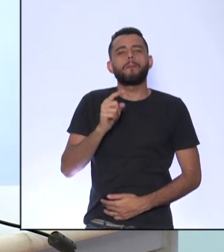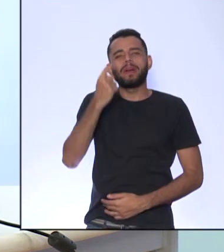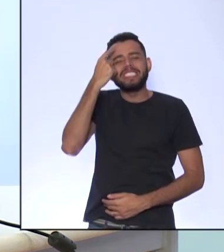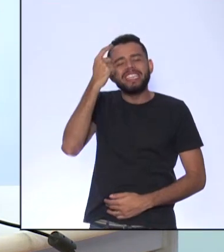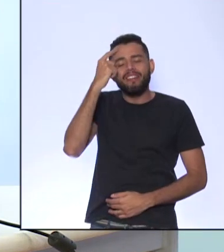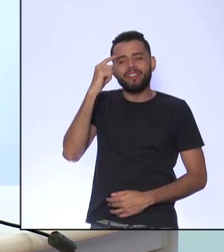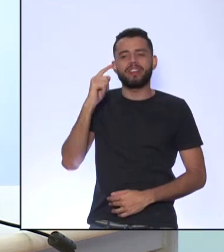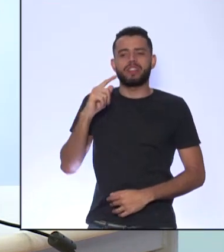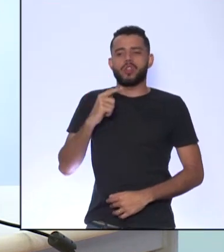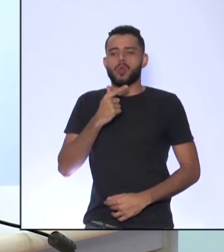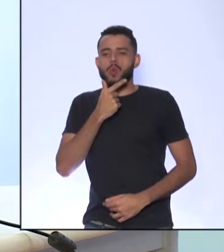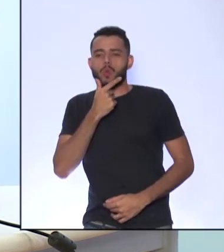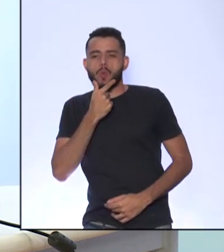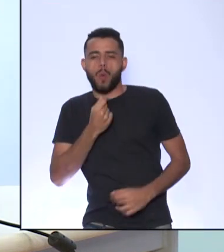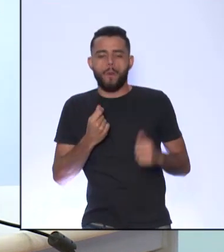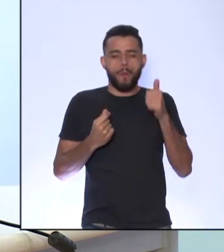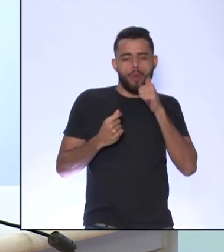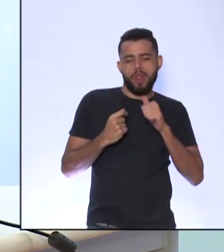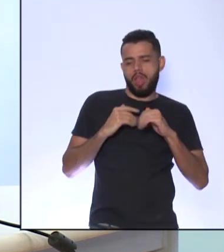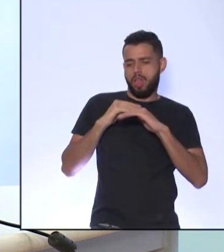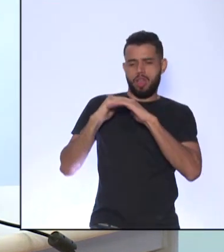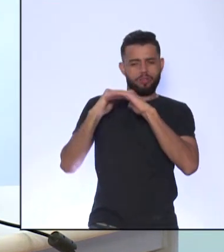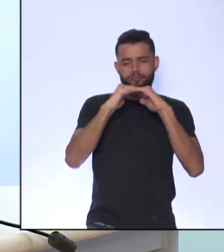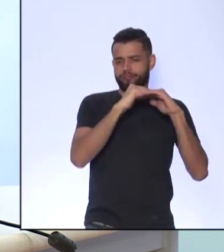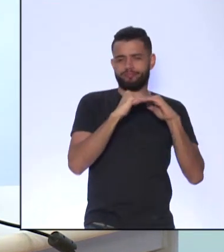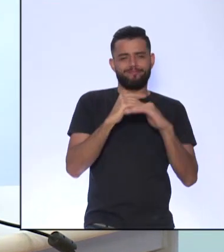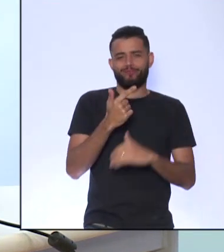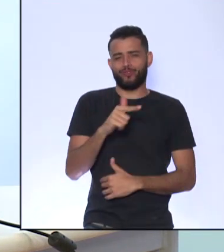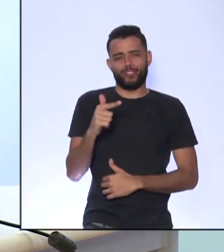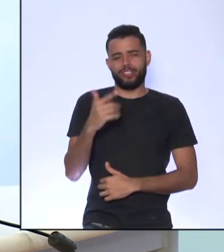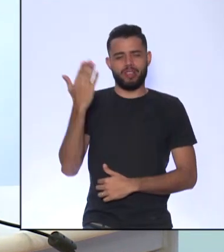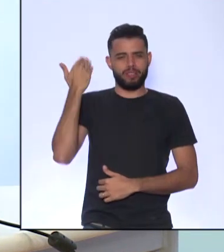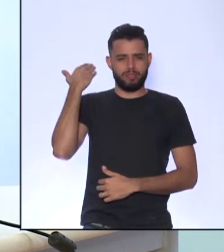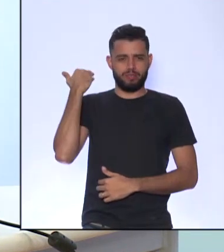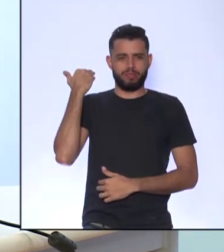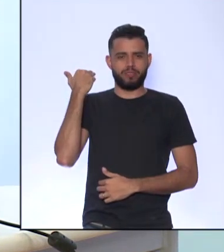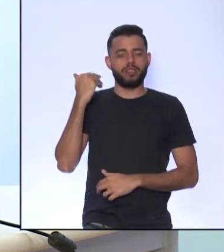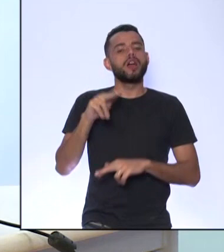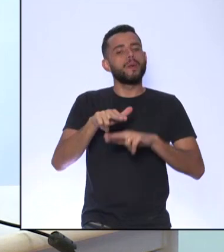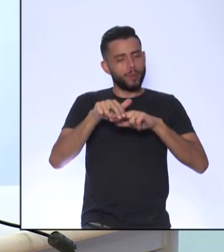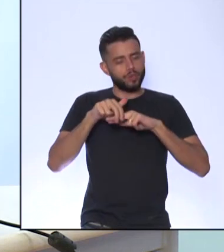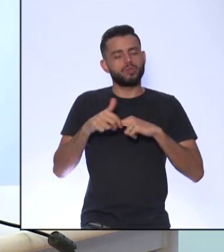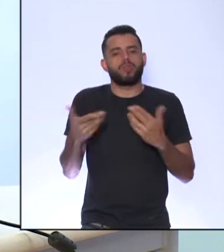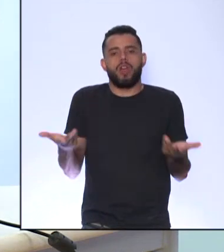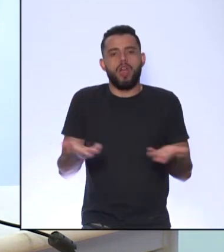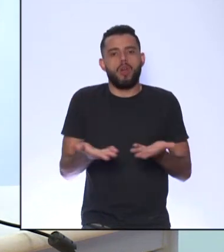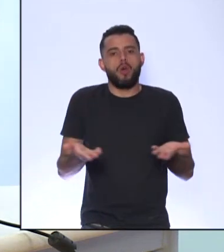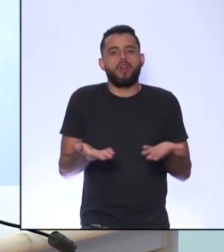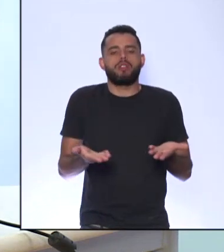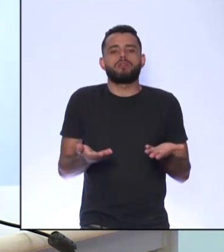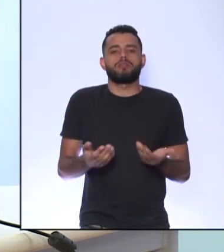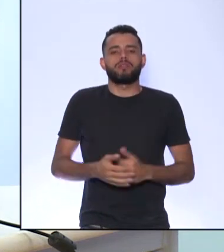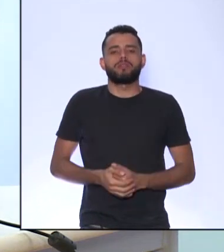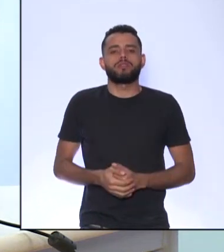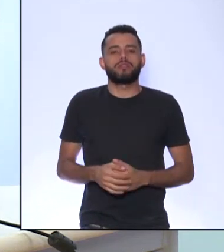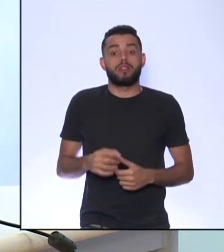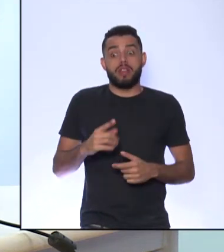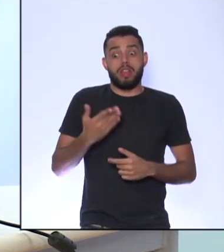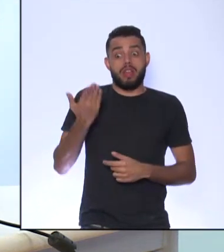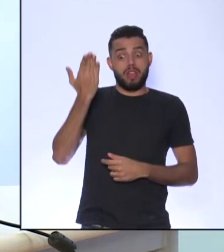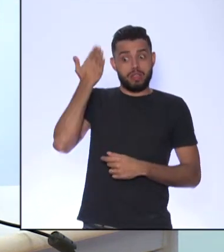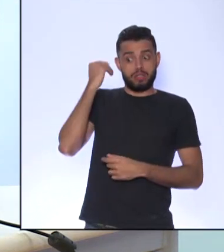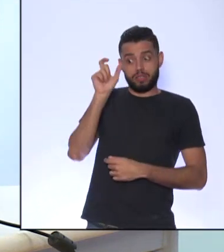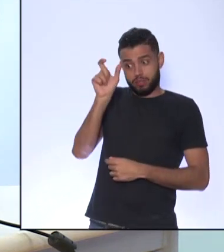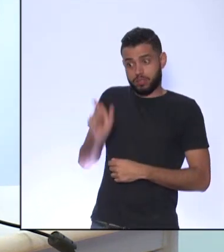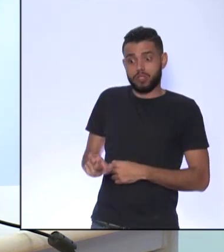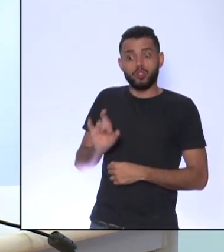direitos da igualdade, da fraternidade Ele veio, sim, desses ideais Só que era o homem, não a mulher Existia